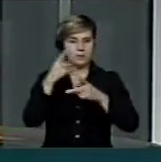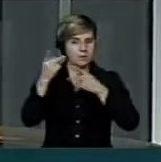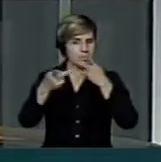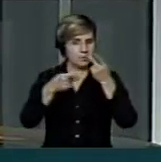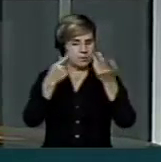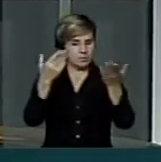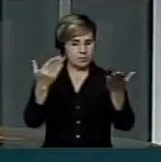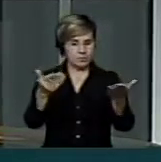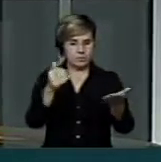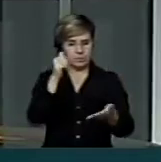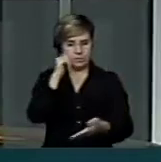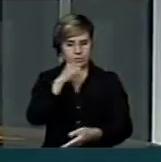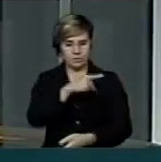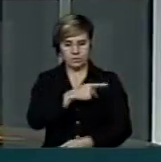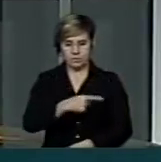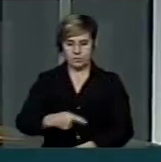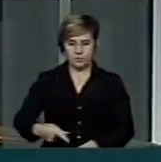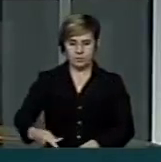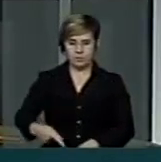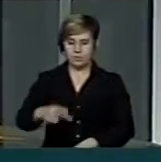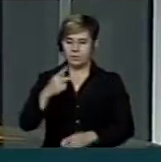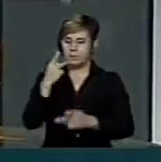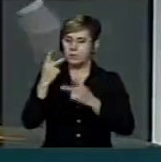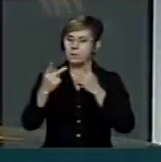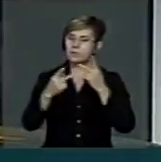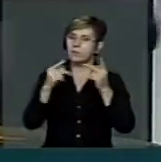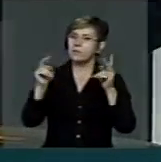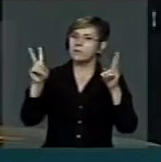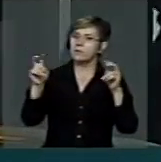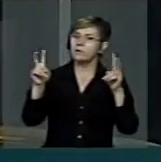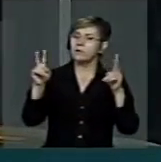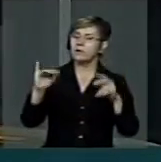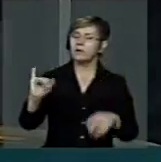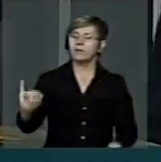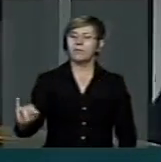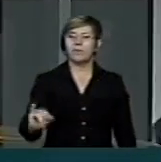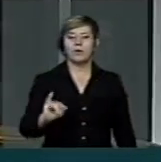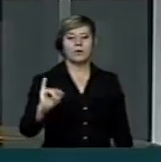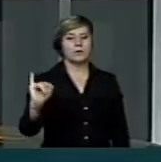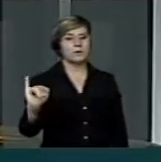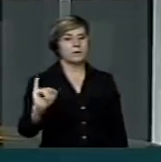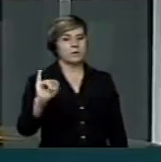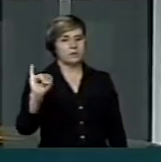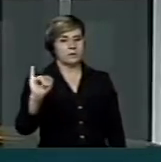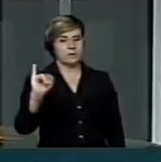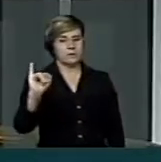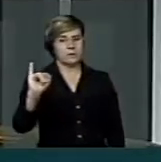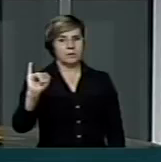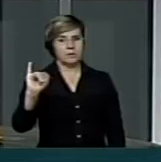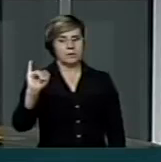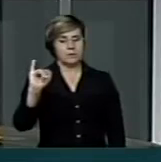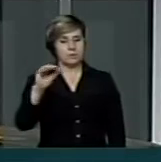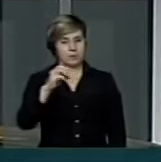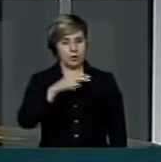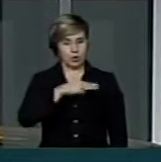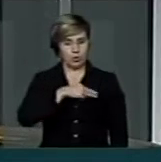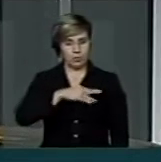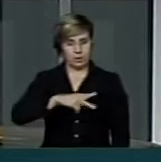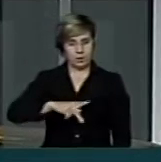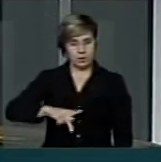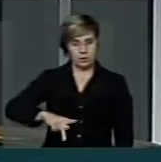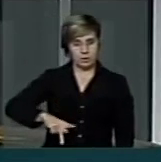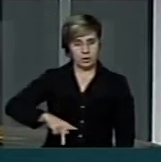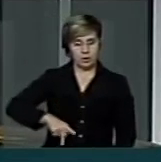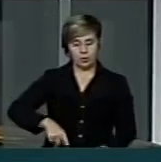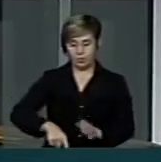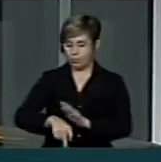Presidente, no que diz respeito à importância de que o Ministério Público